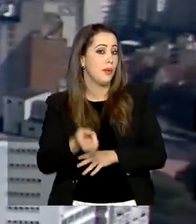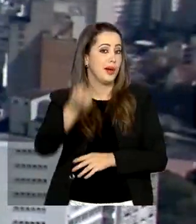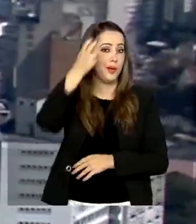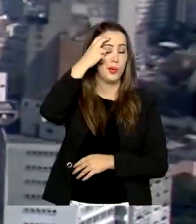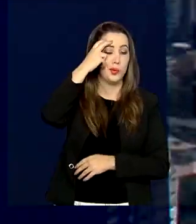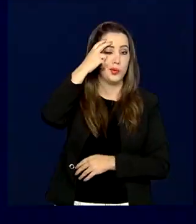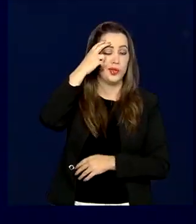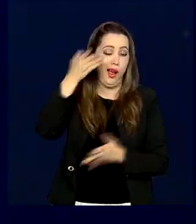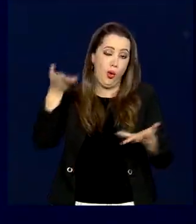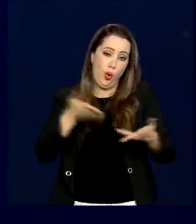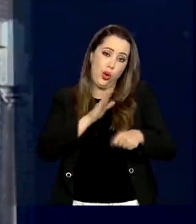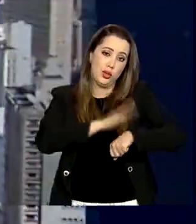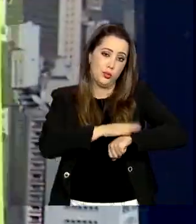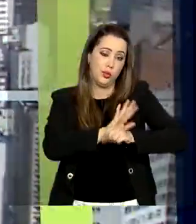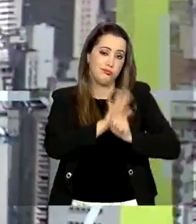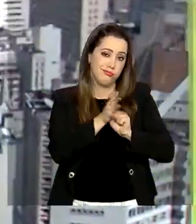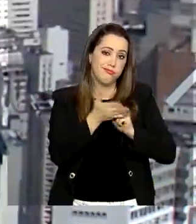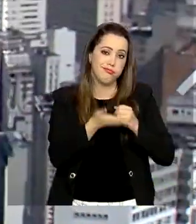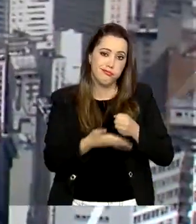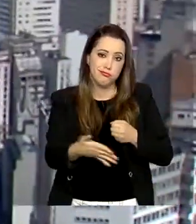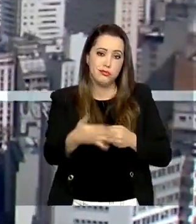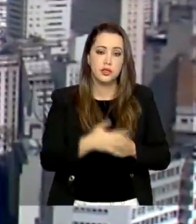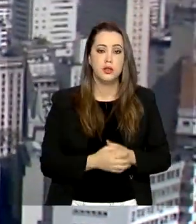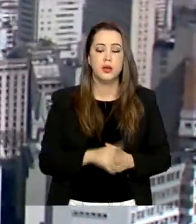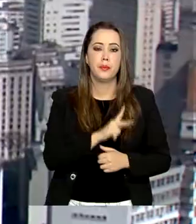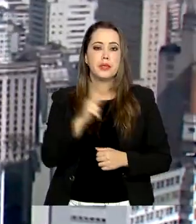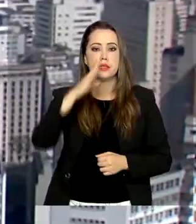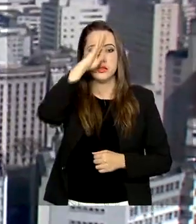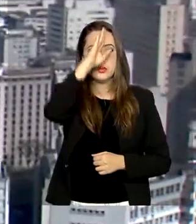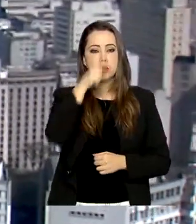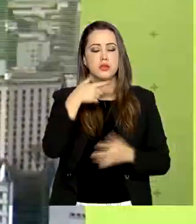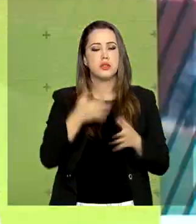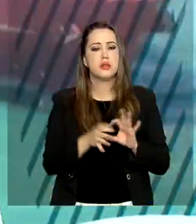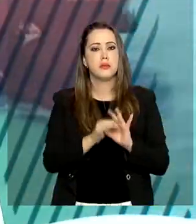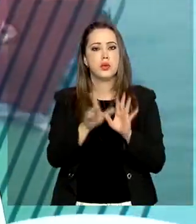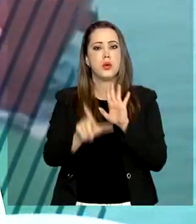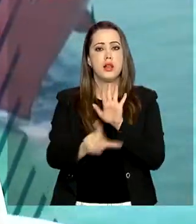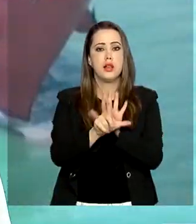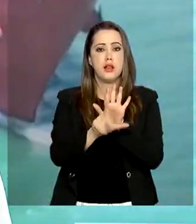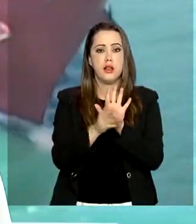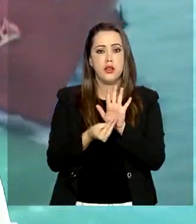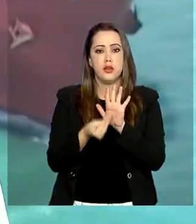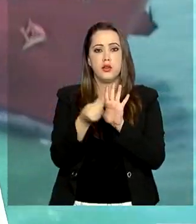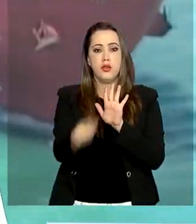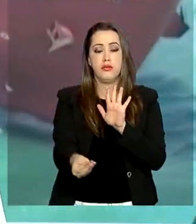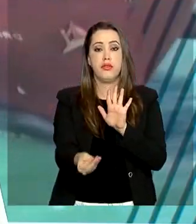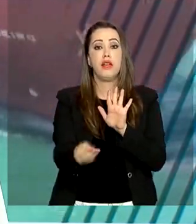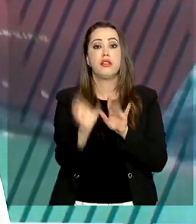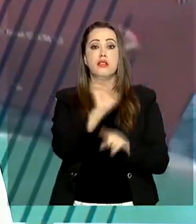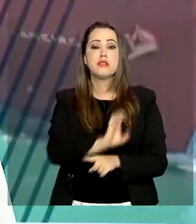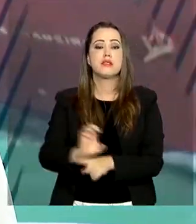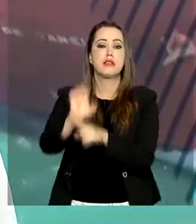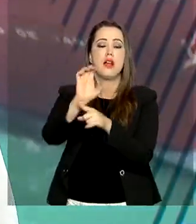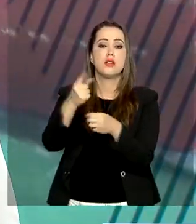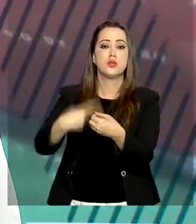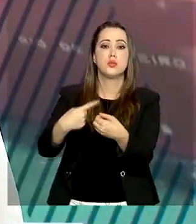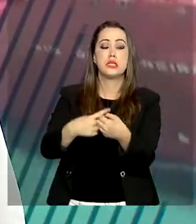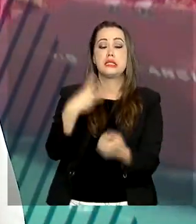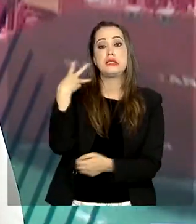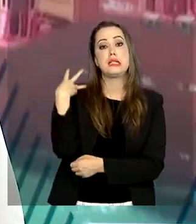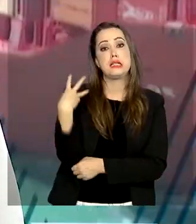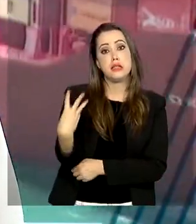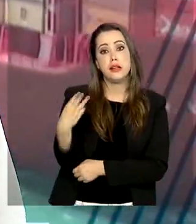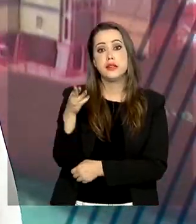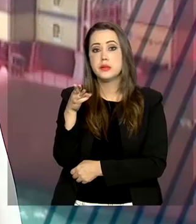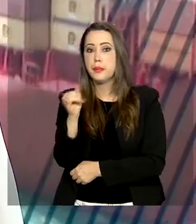cultura durante a pandemia. O presidente Jair Bolsonaro sancionou a lei que destina a estados e municípios 3 bilhões